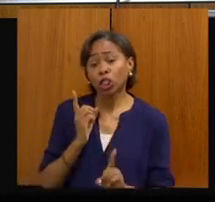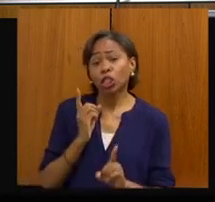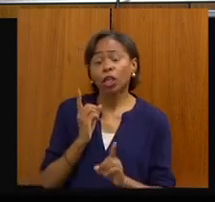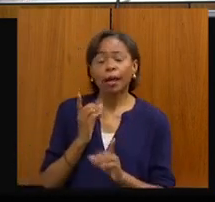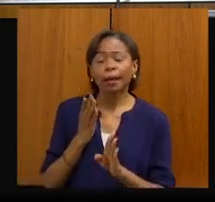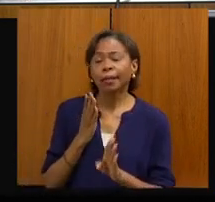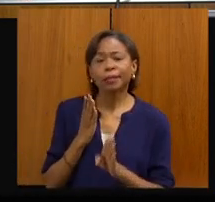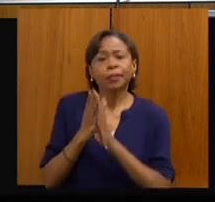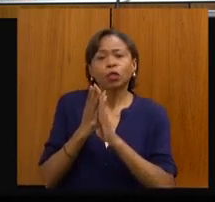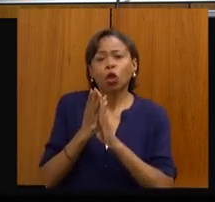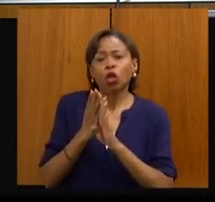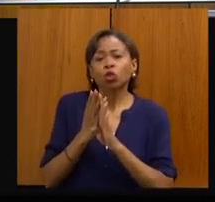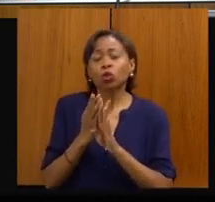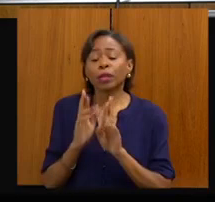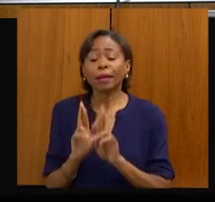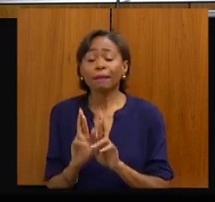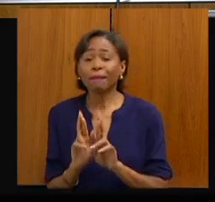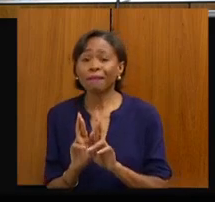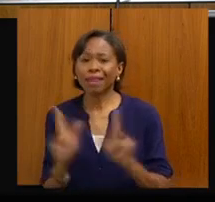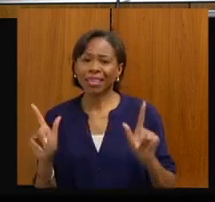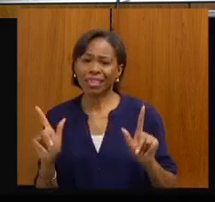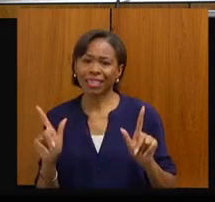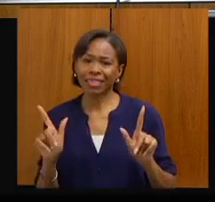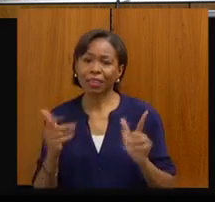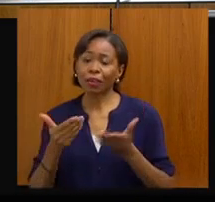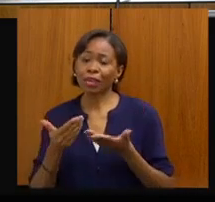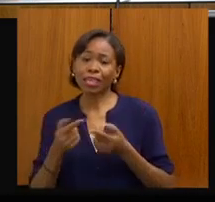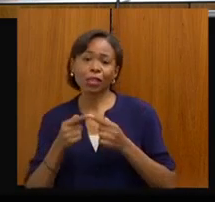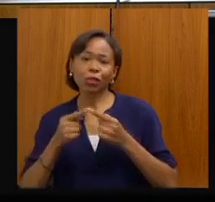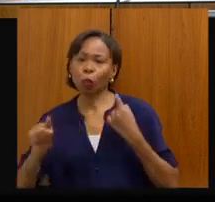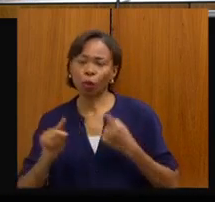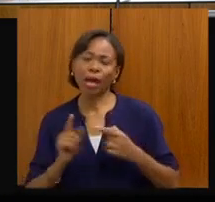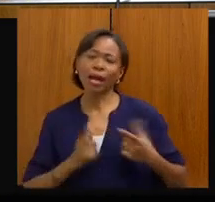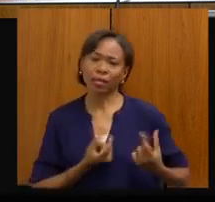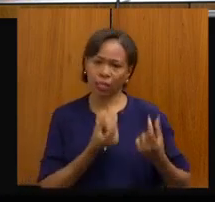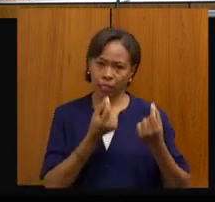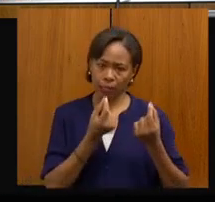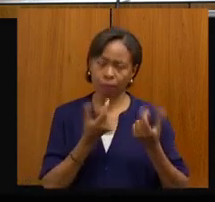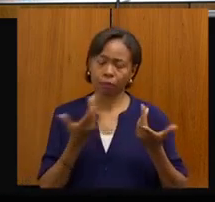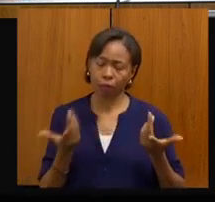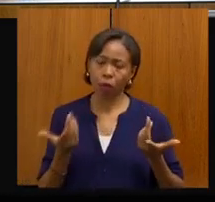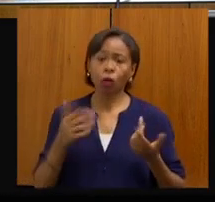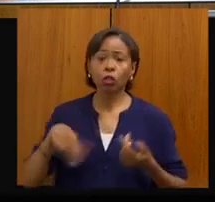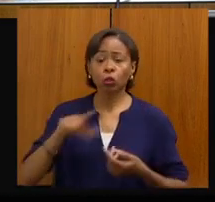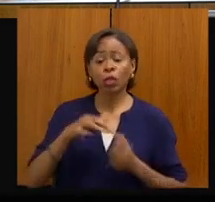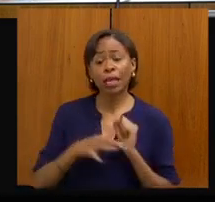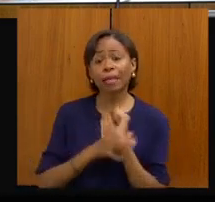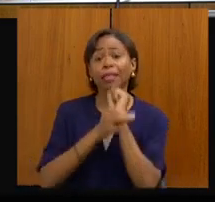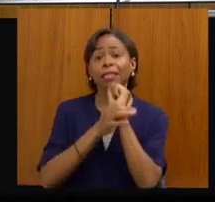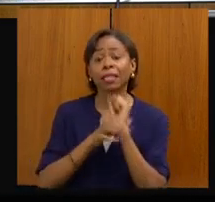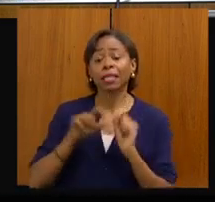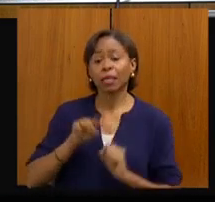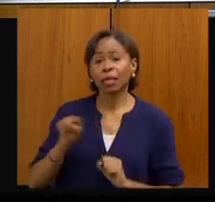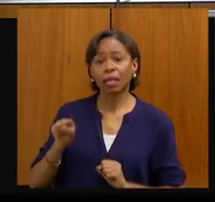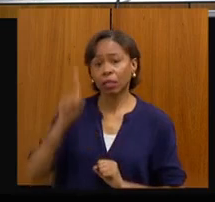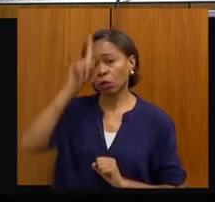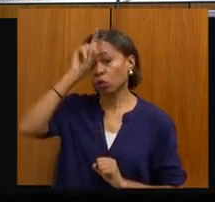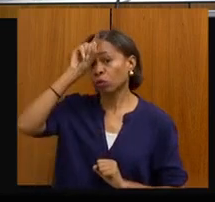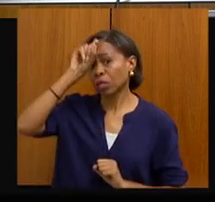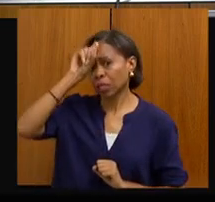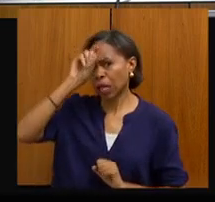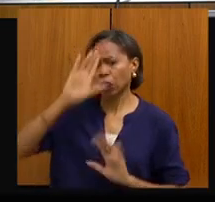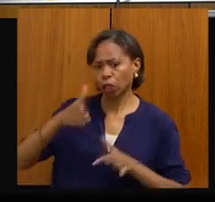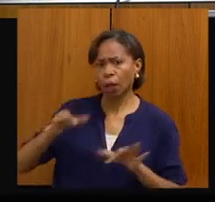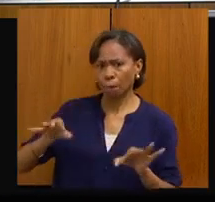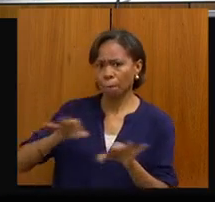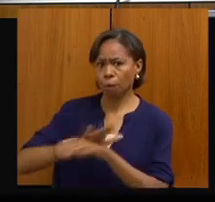protocolo de alta suspeição, que foi criado, e definição do câncer. A gente, então, garante que os hospitais habilitados criem a